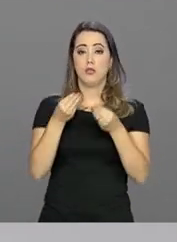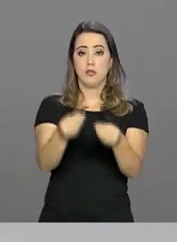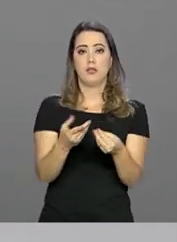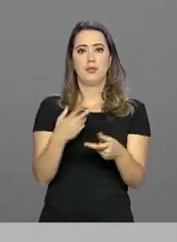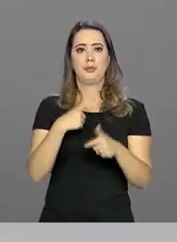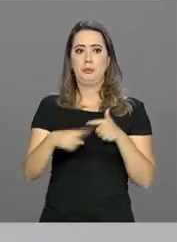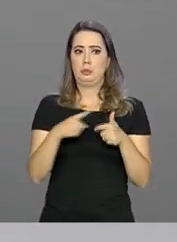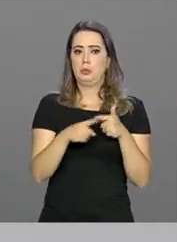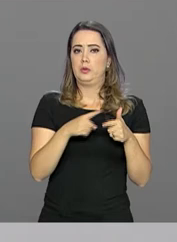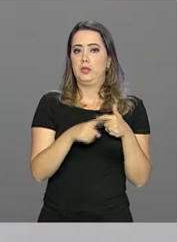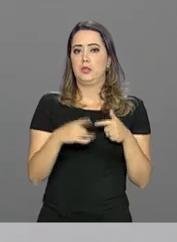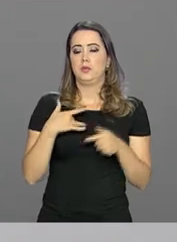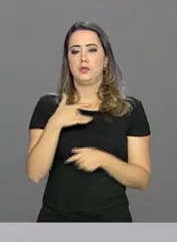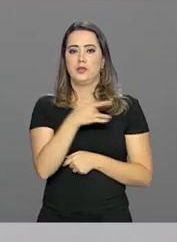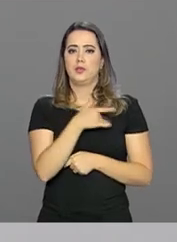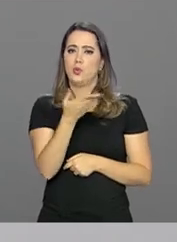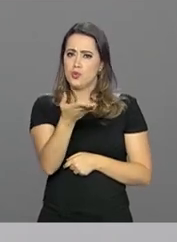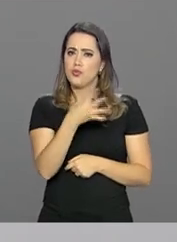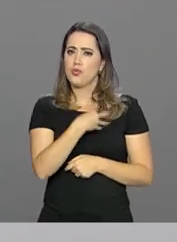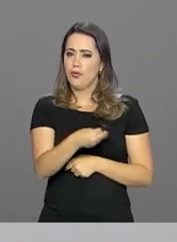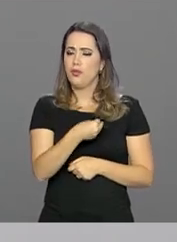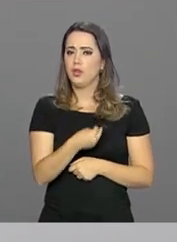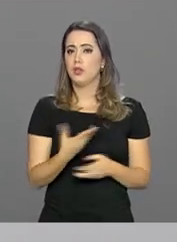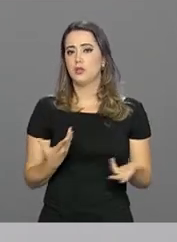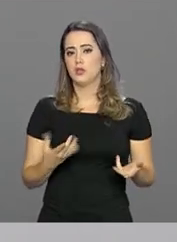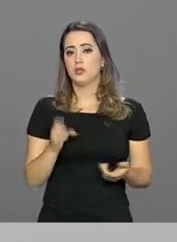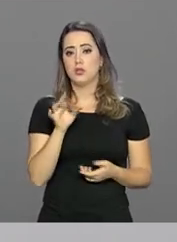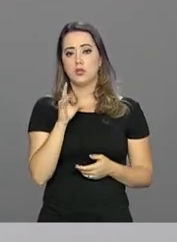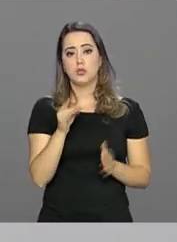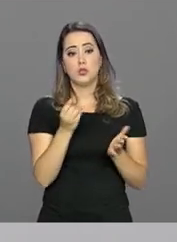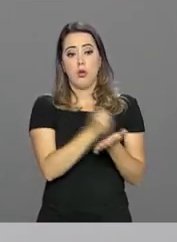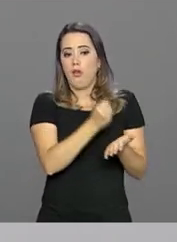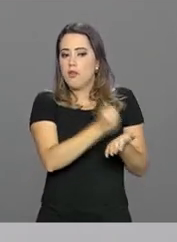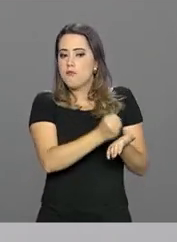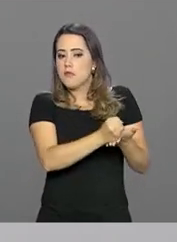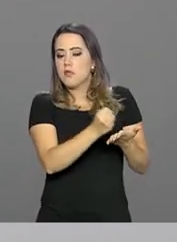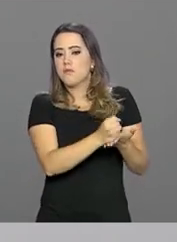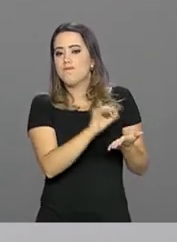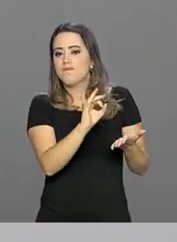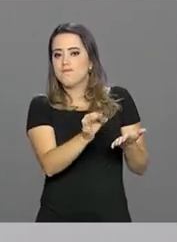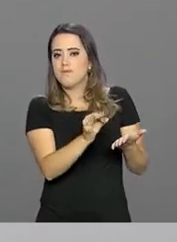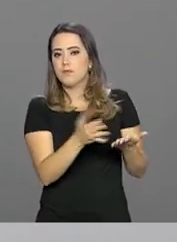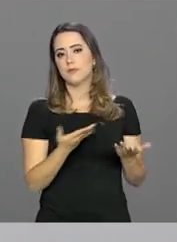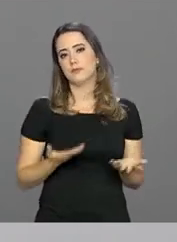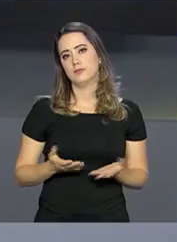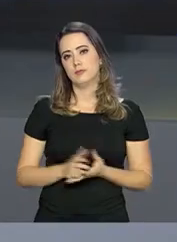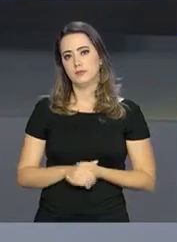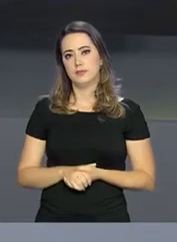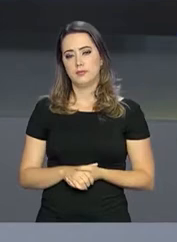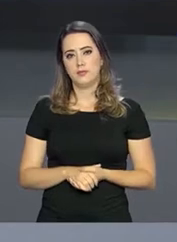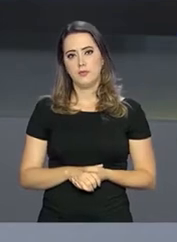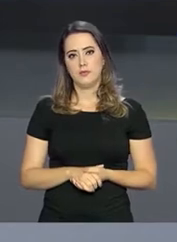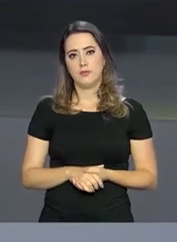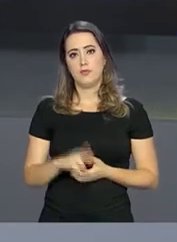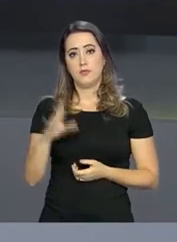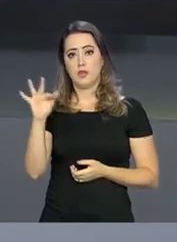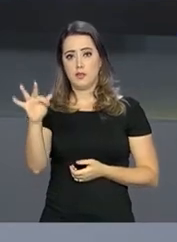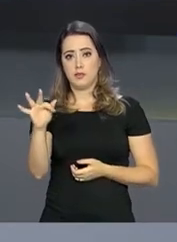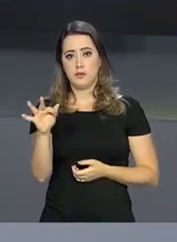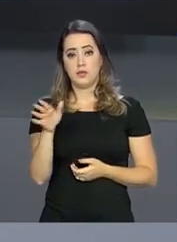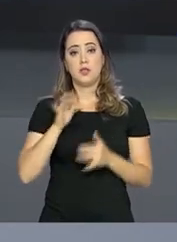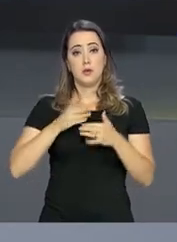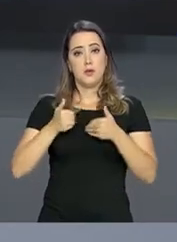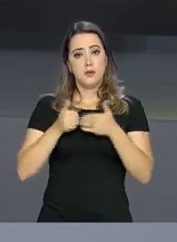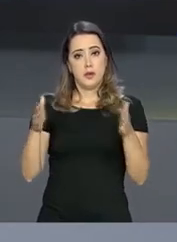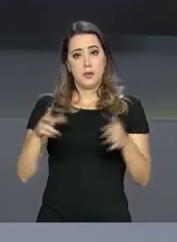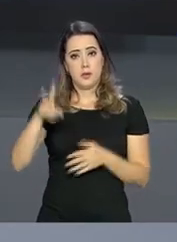problemas sérios da saúde para o seu filho, bastando manter a cadeneta de vacinação do seu filho atualizada. A Receita Federal